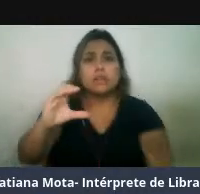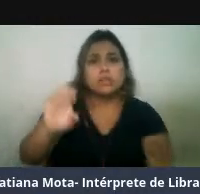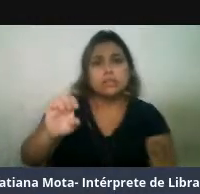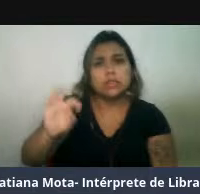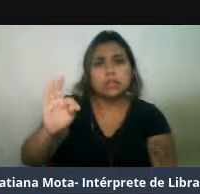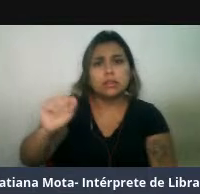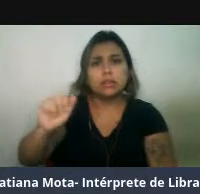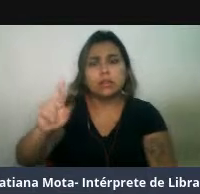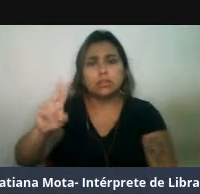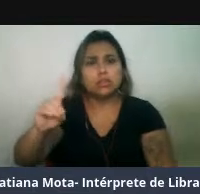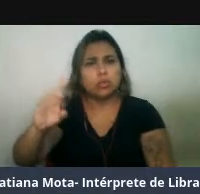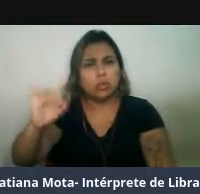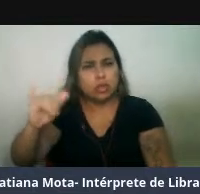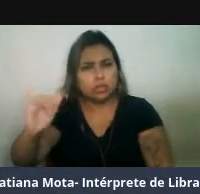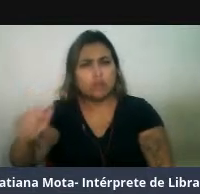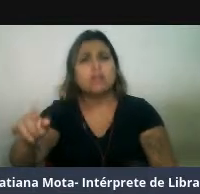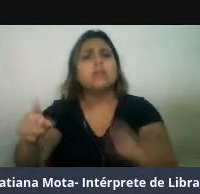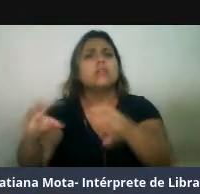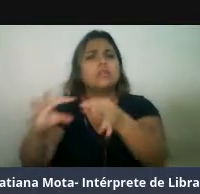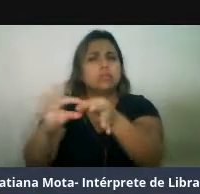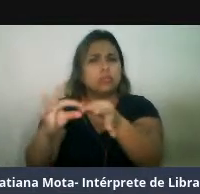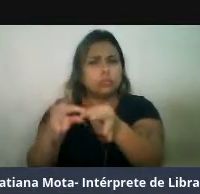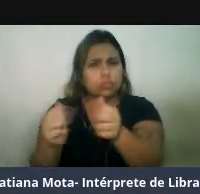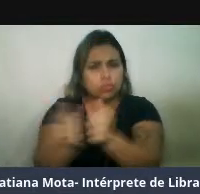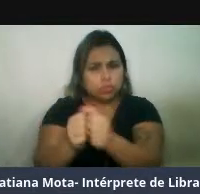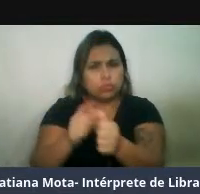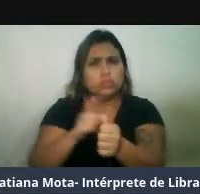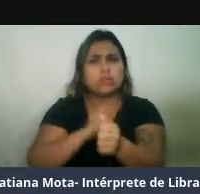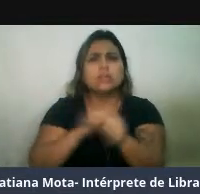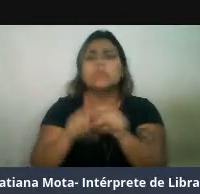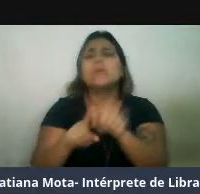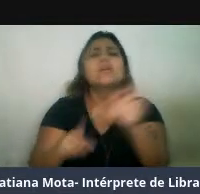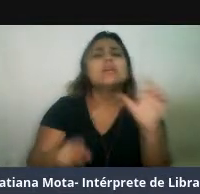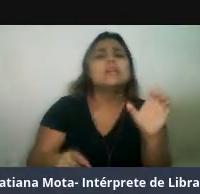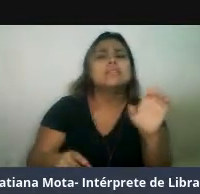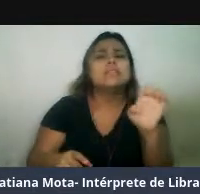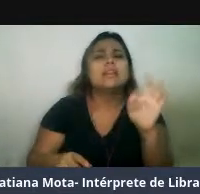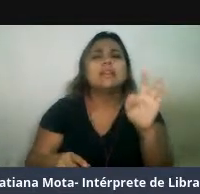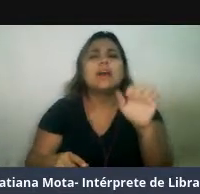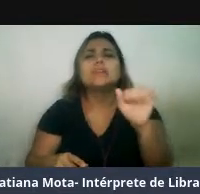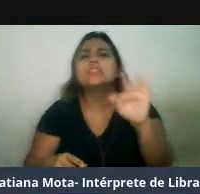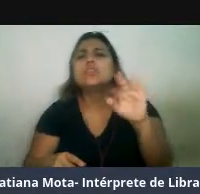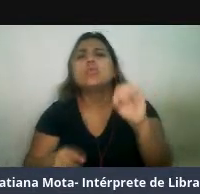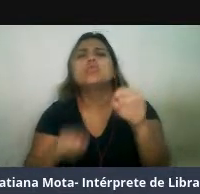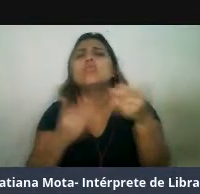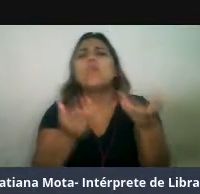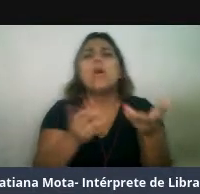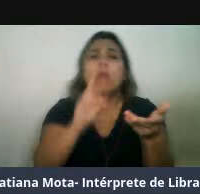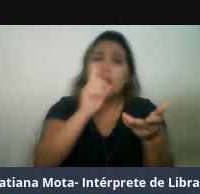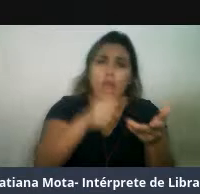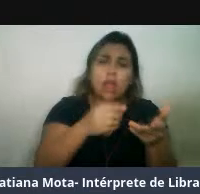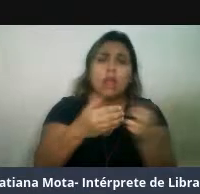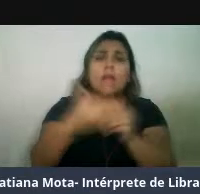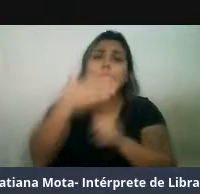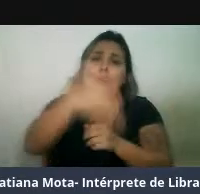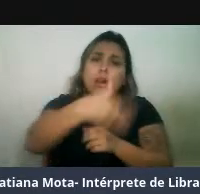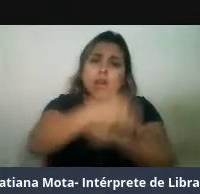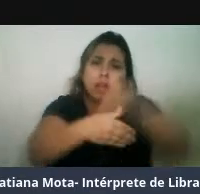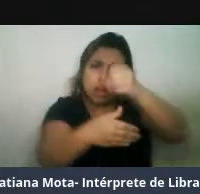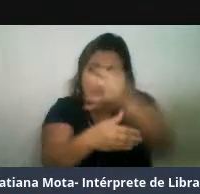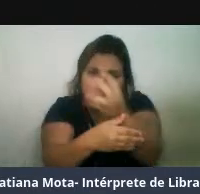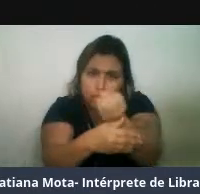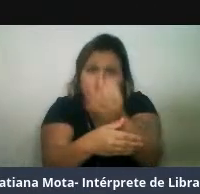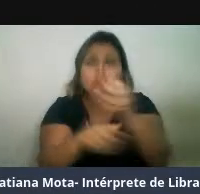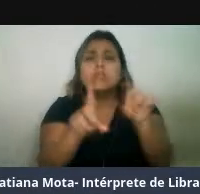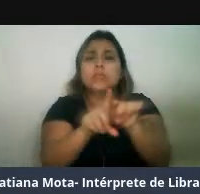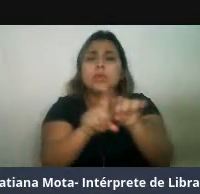nós temos os cetáceos inseridos nela. Cetáceos, então, são os chamados golfinhos e baleias. E temos também, dentro